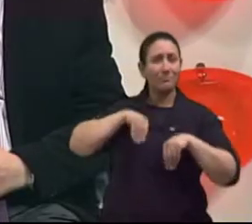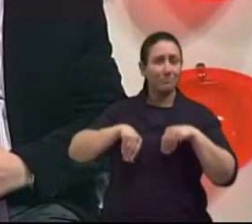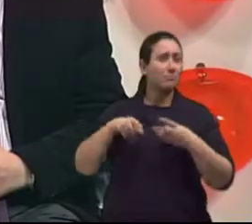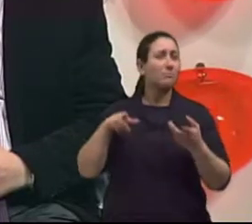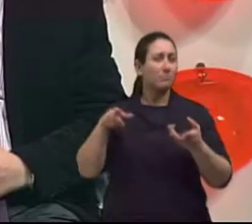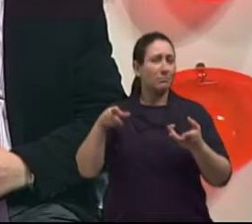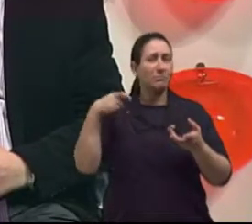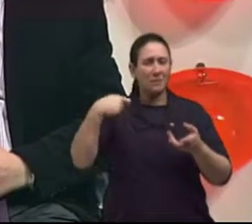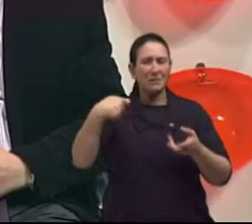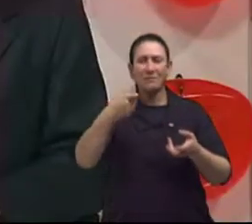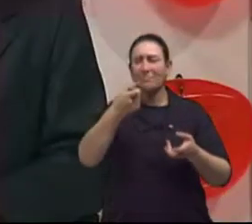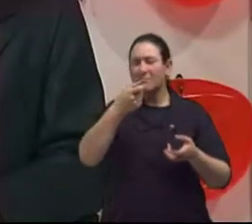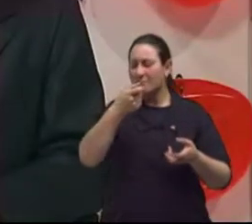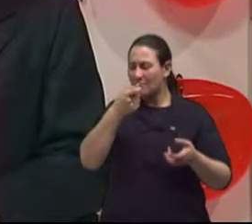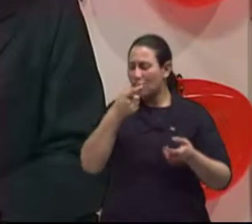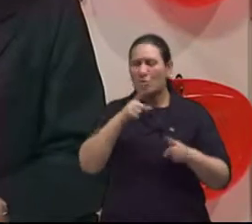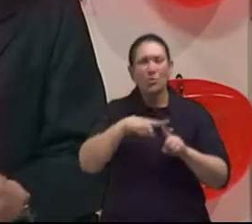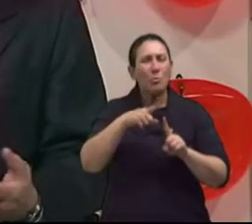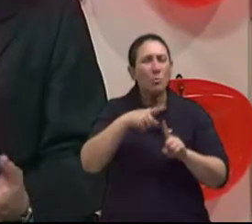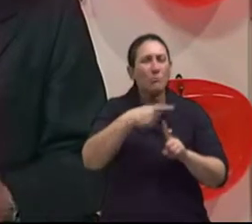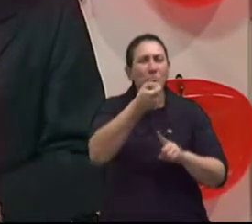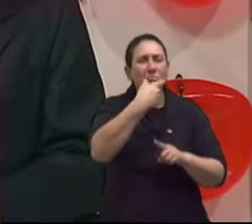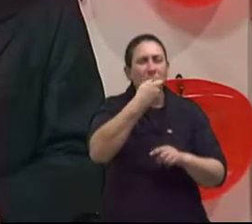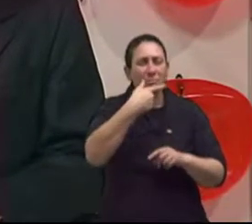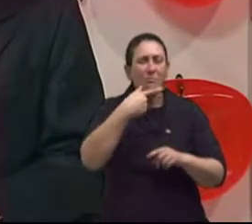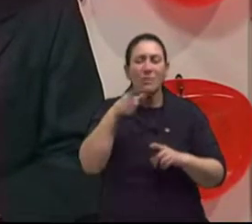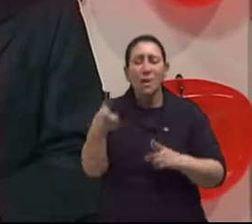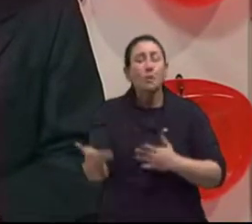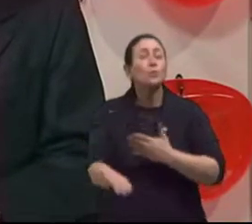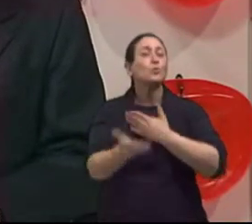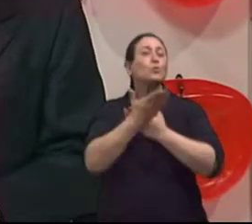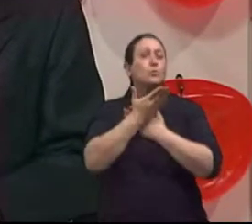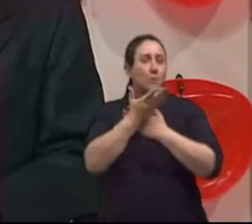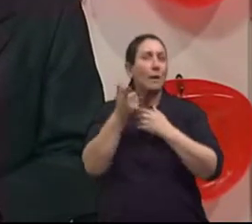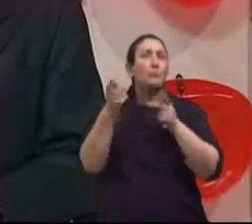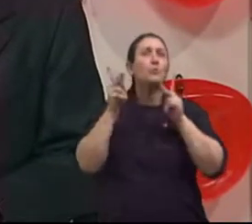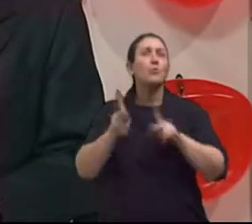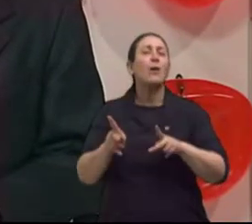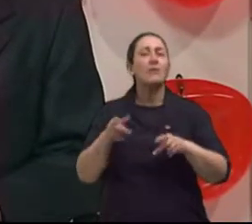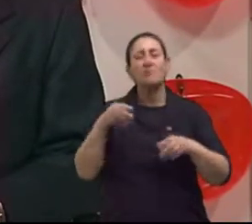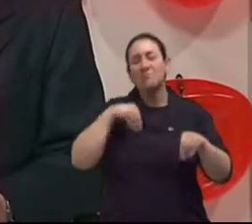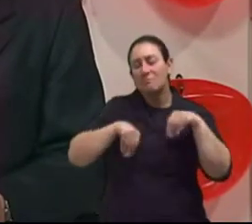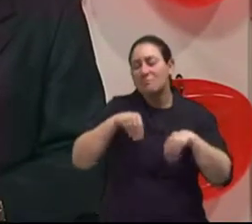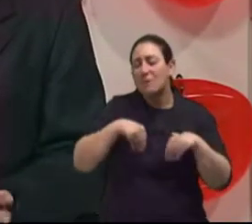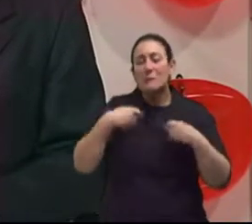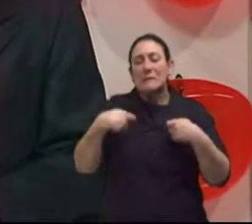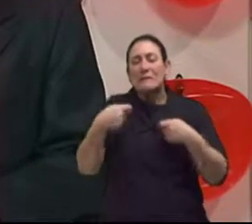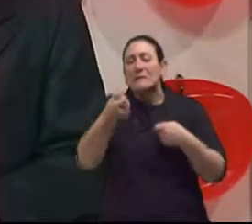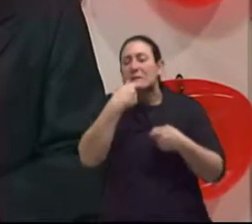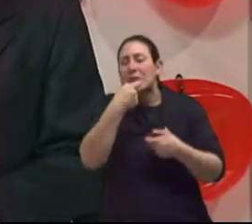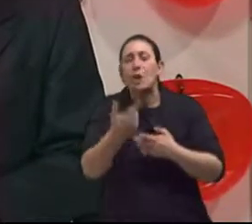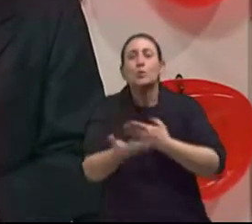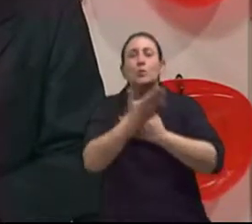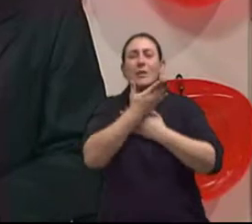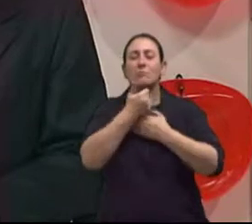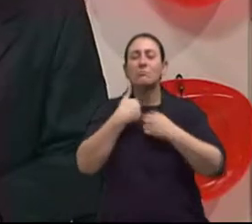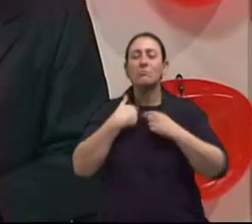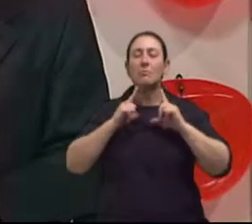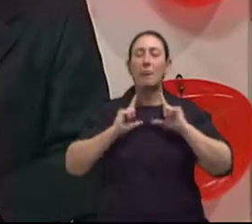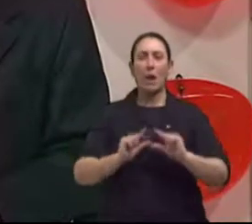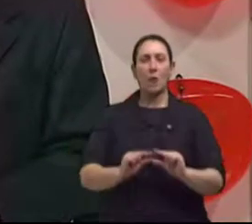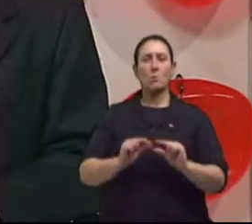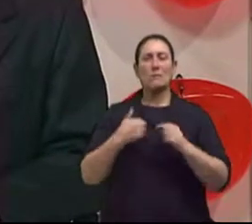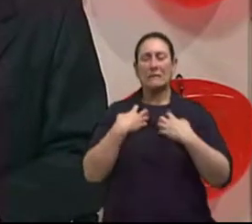AT4, que possa estar faltando na pessoa ali, alguma substância.